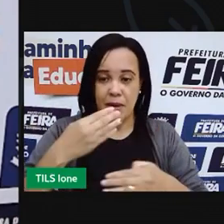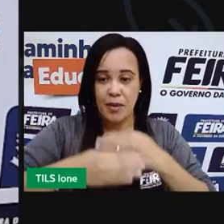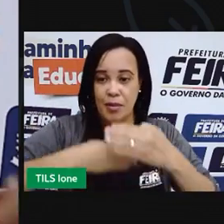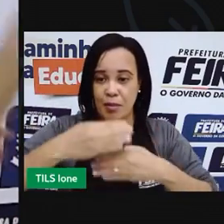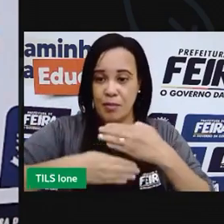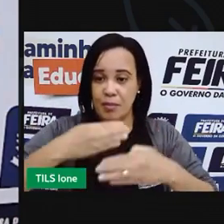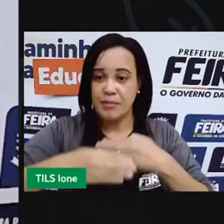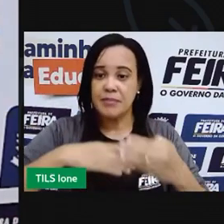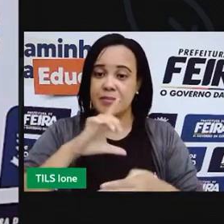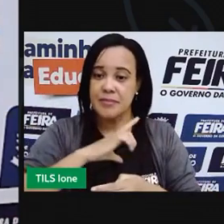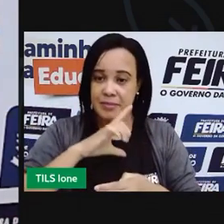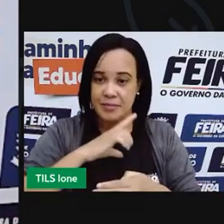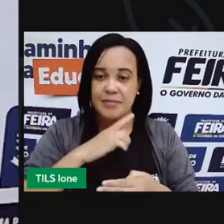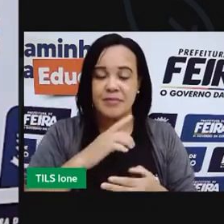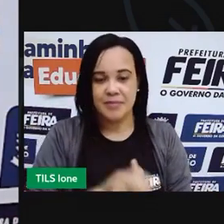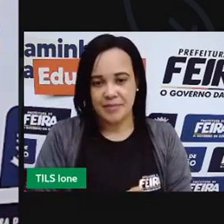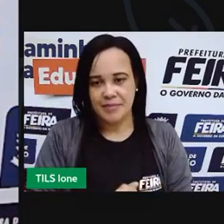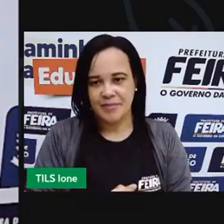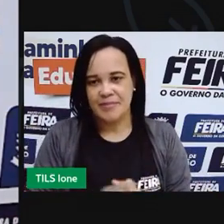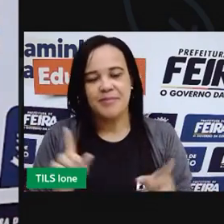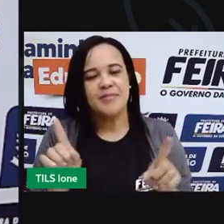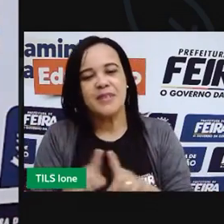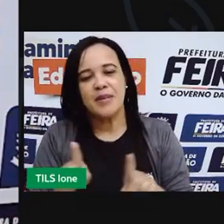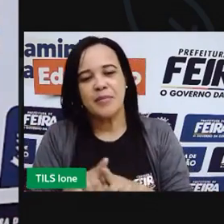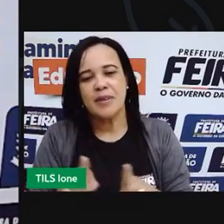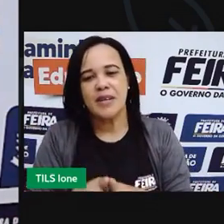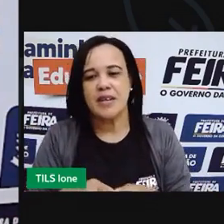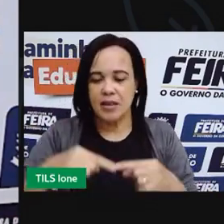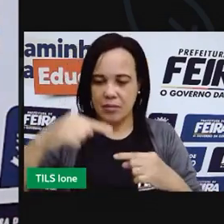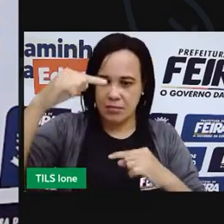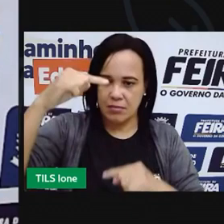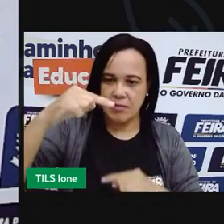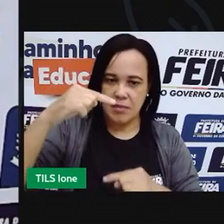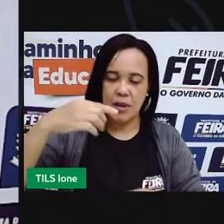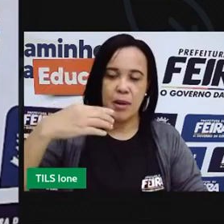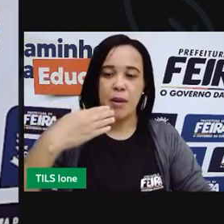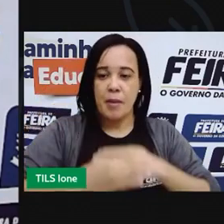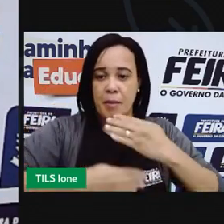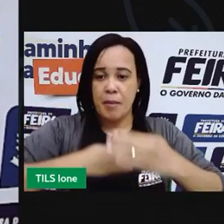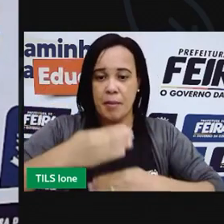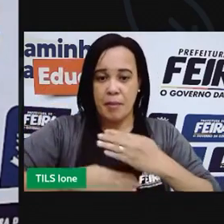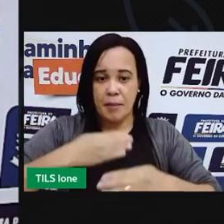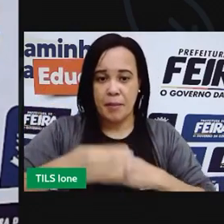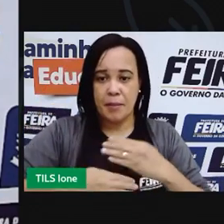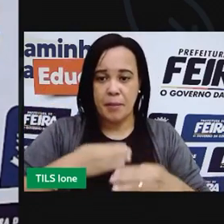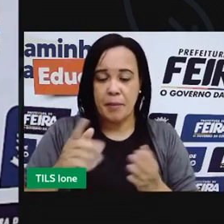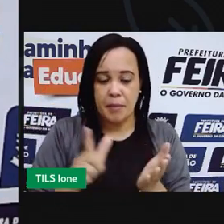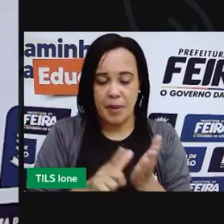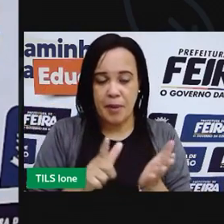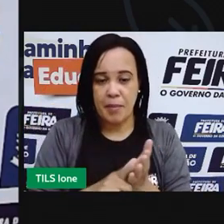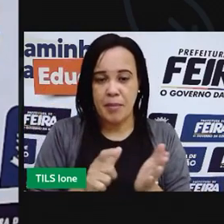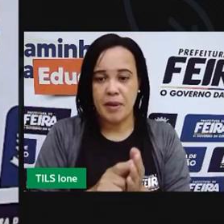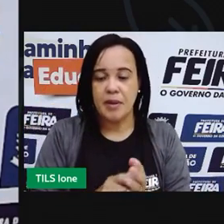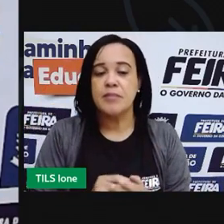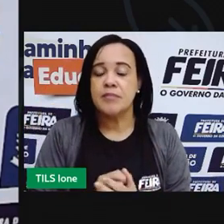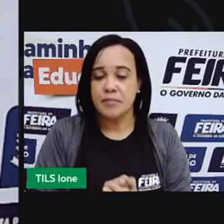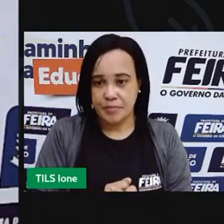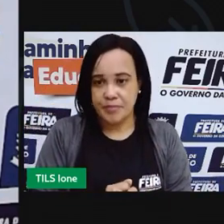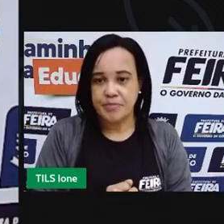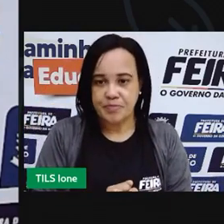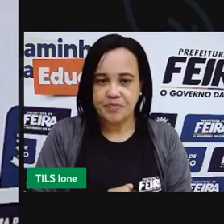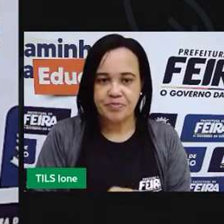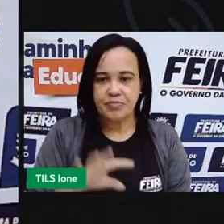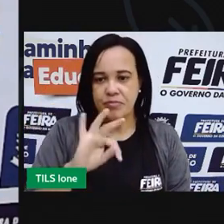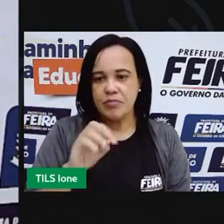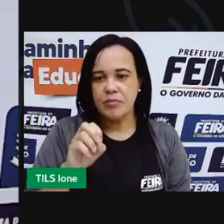um outro rolo de papel. Como a gente fez um rolo com papel para ele ficar